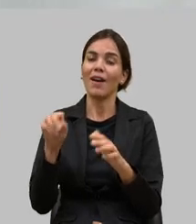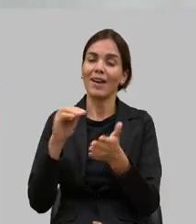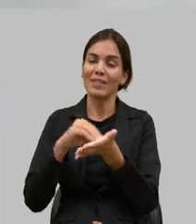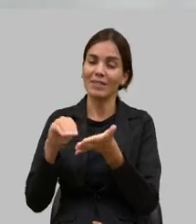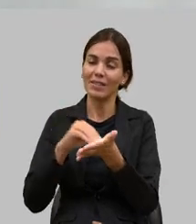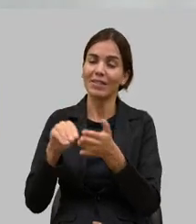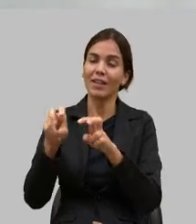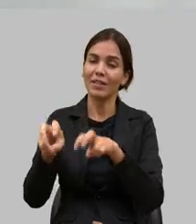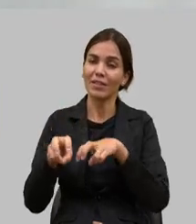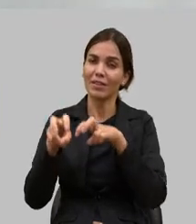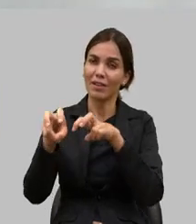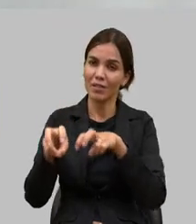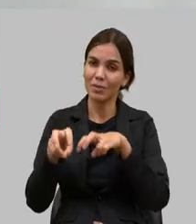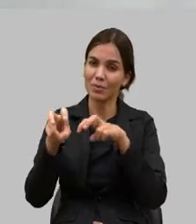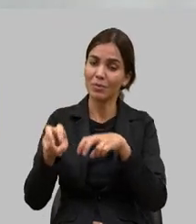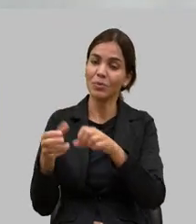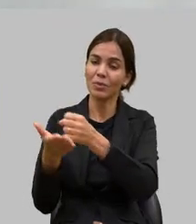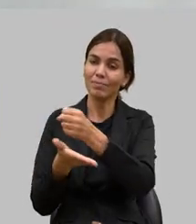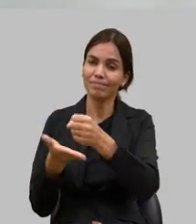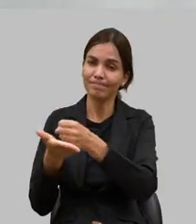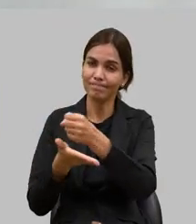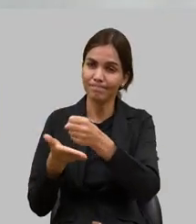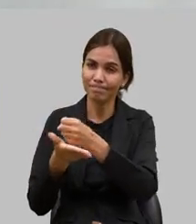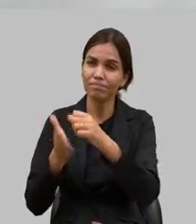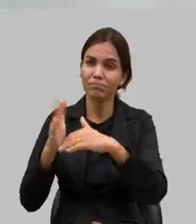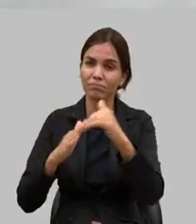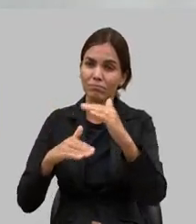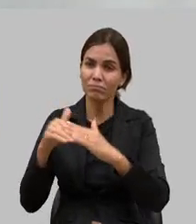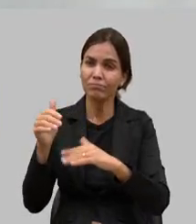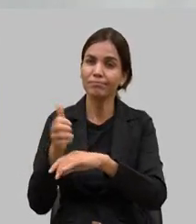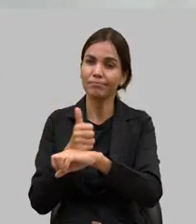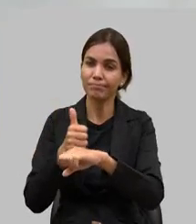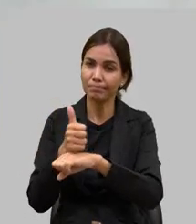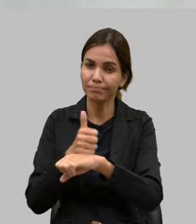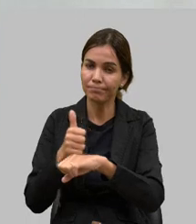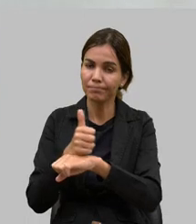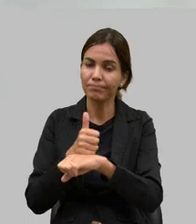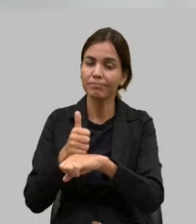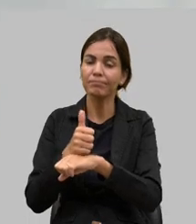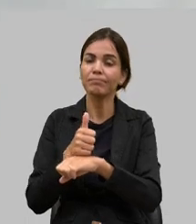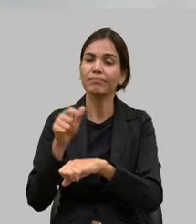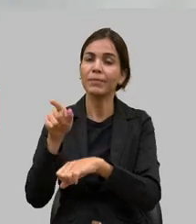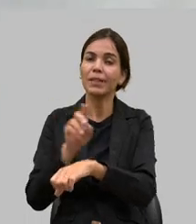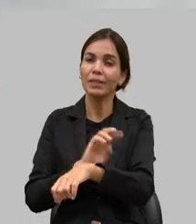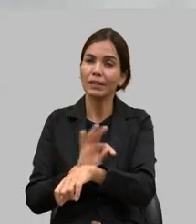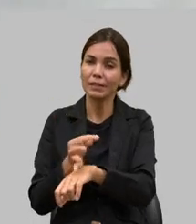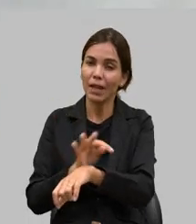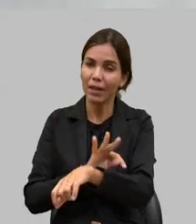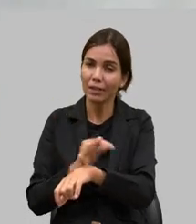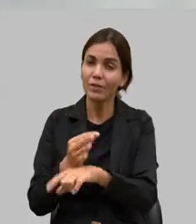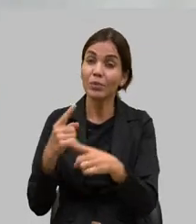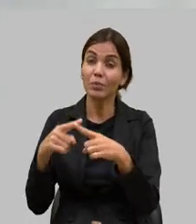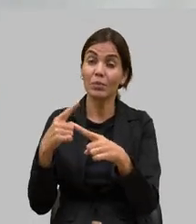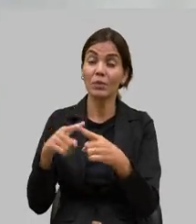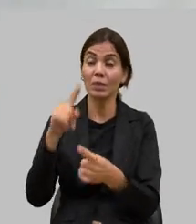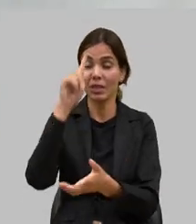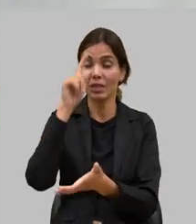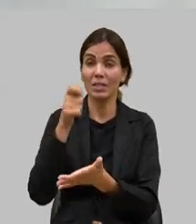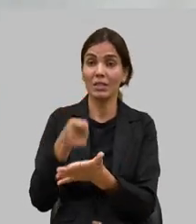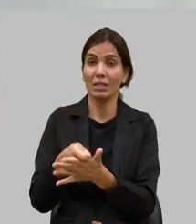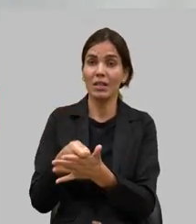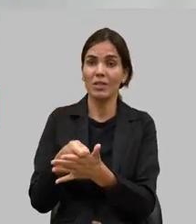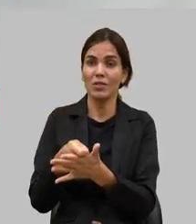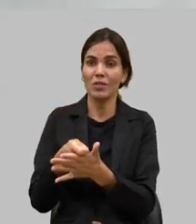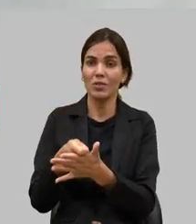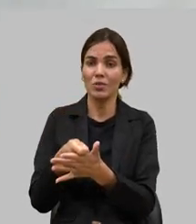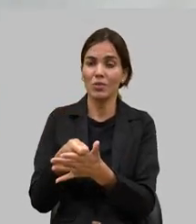pecuária e abastecimento pois as decisões elas são muito mais focadas em aspectos técnicos do que